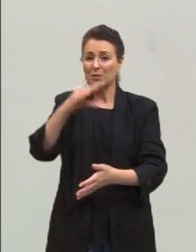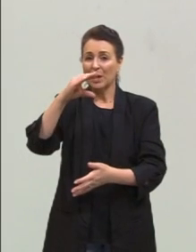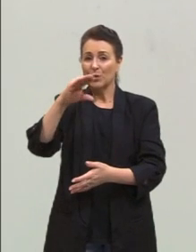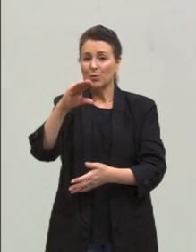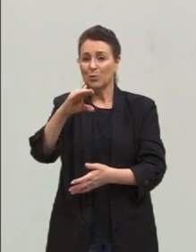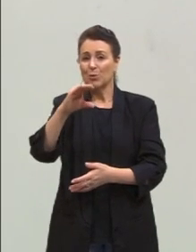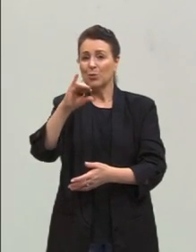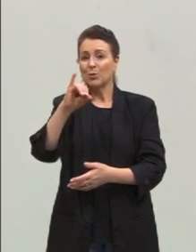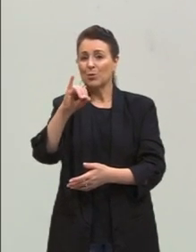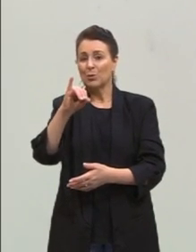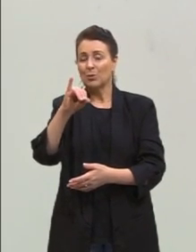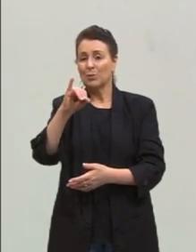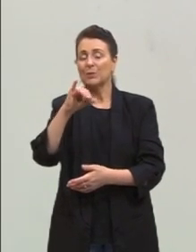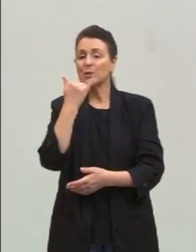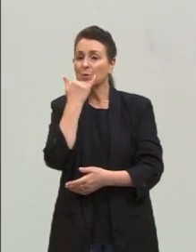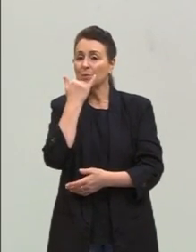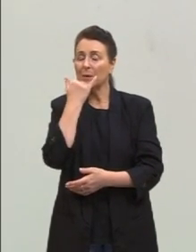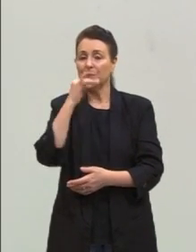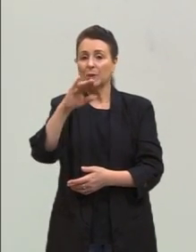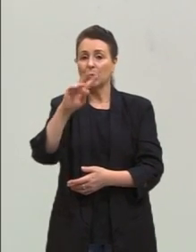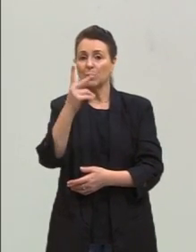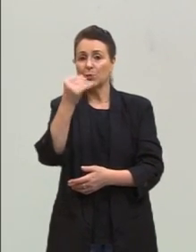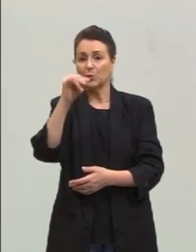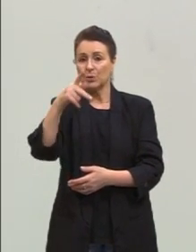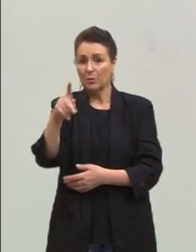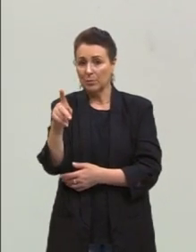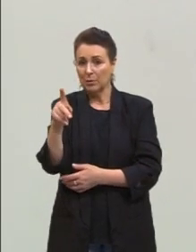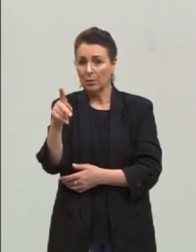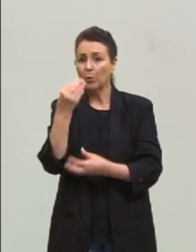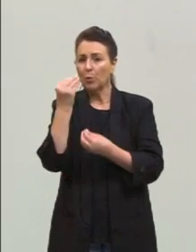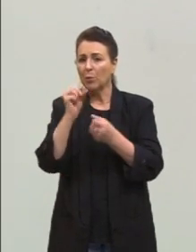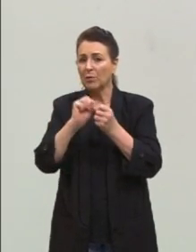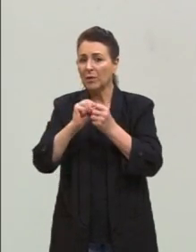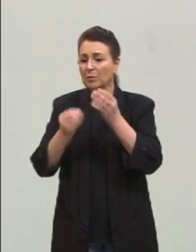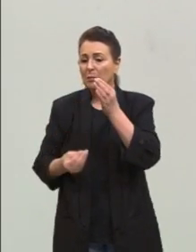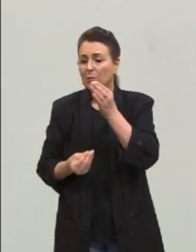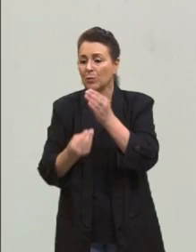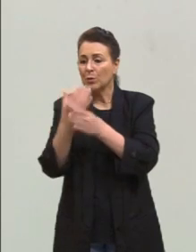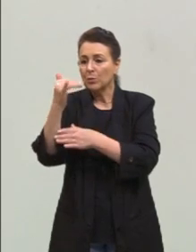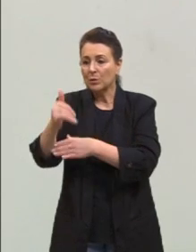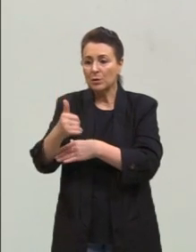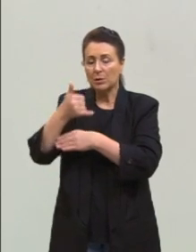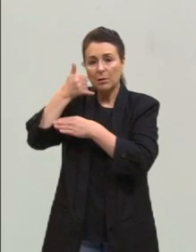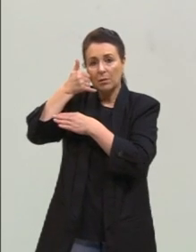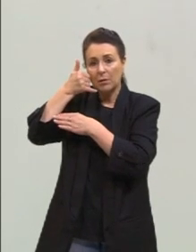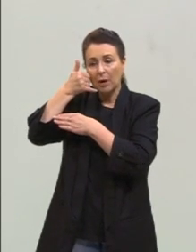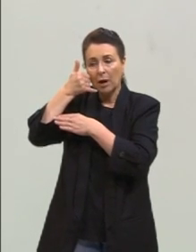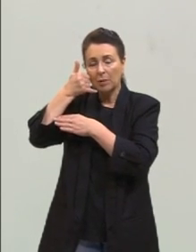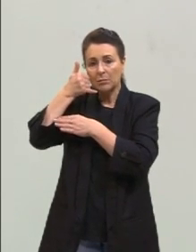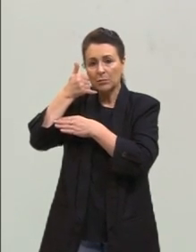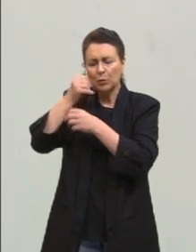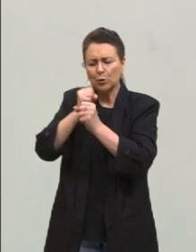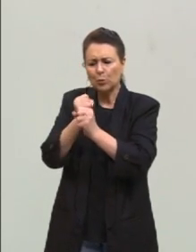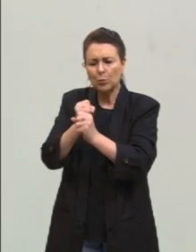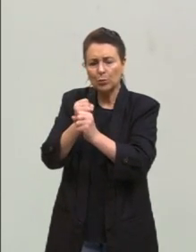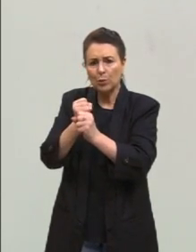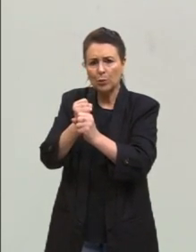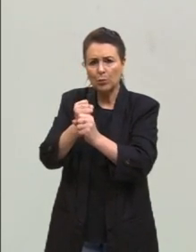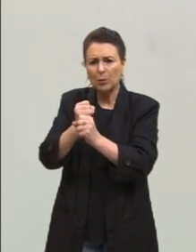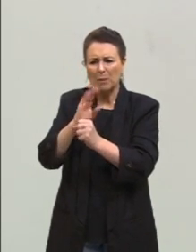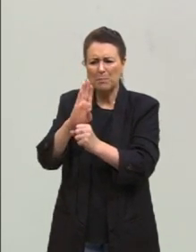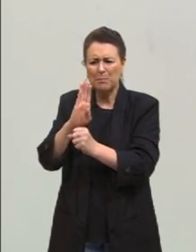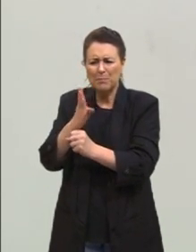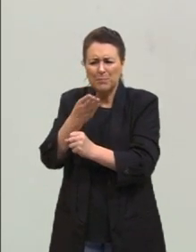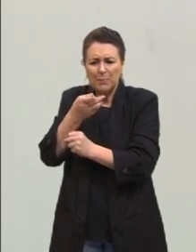vai fazer pra produzir celular nessa escala, né? Produzir todo ano bilhões de celulares, sendo que a gente não vai